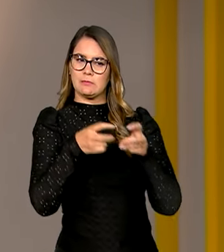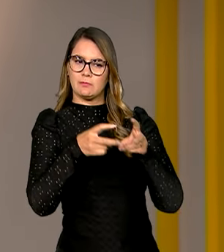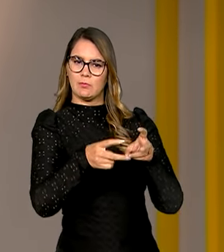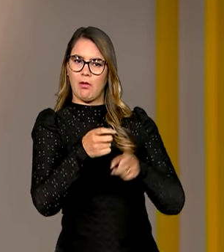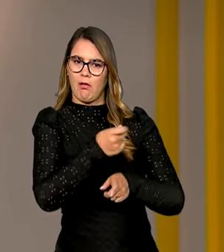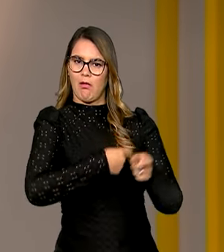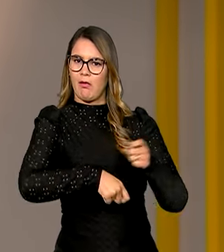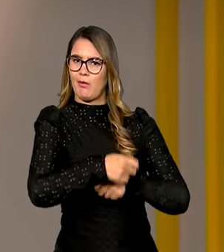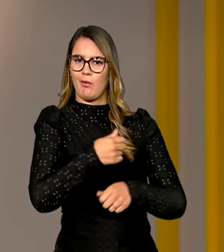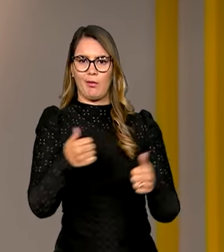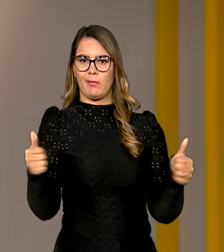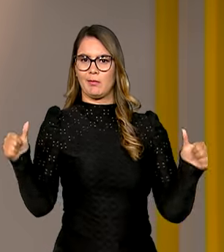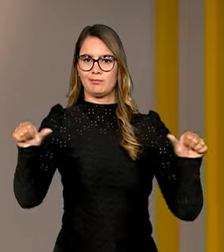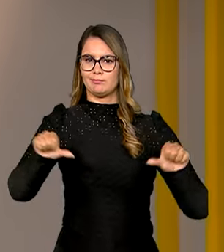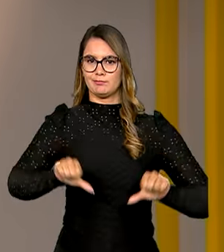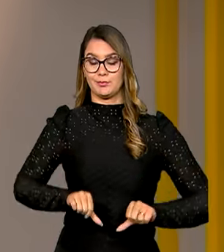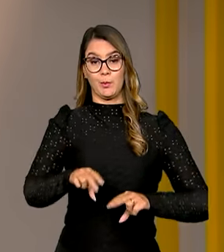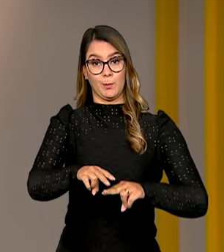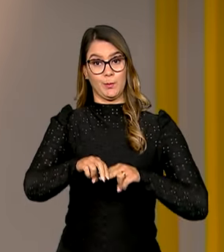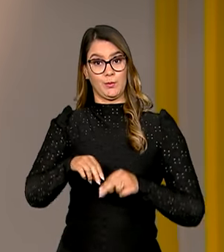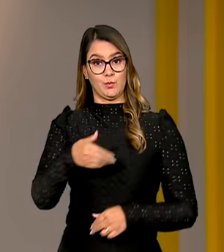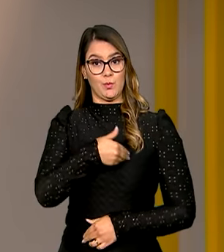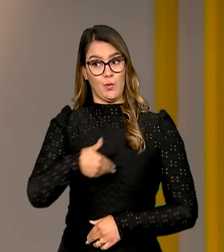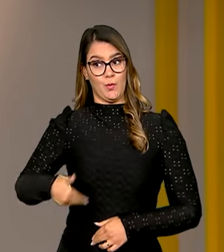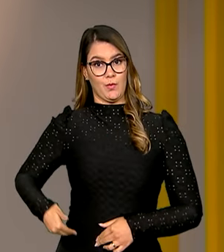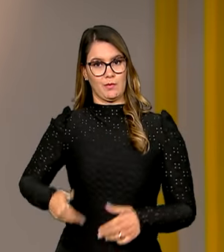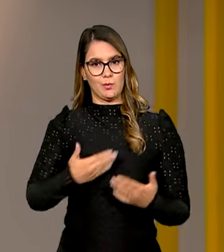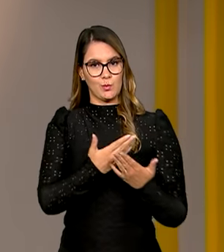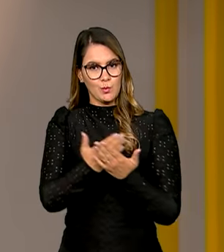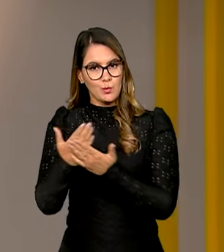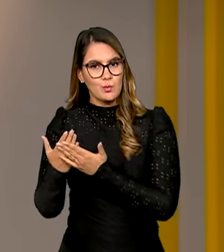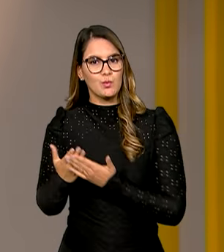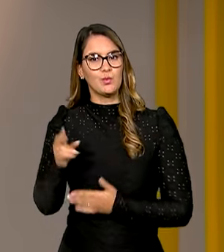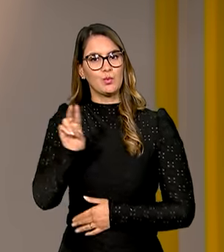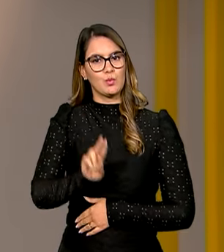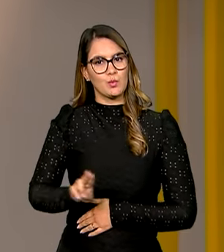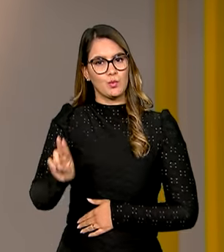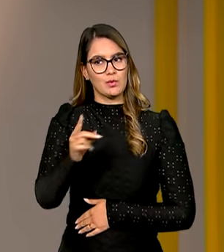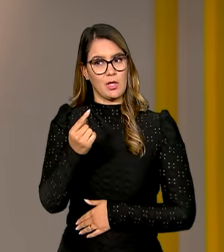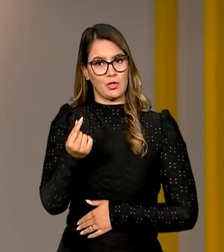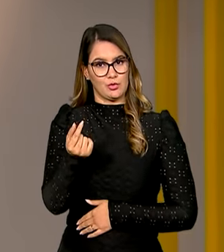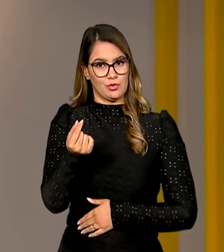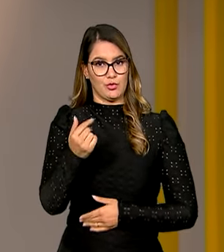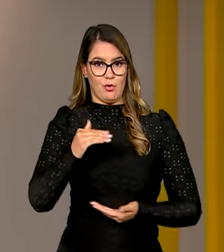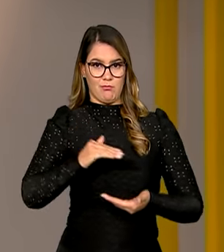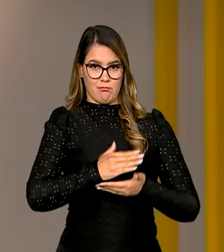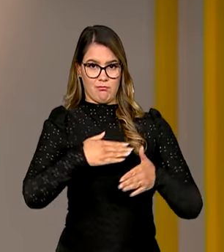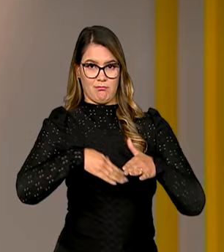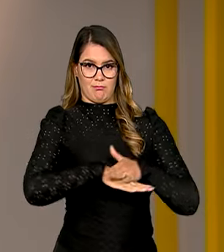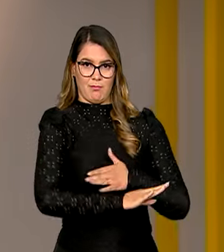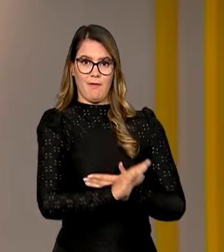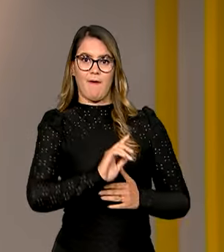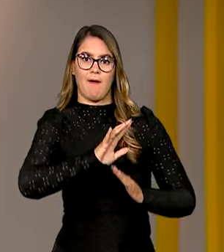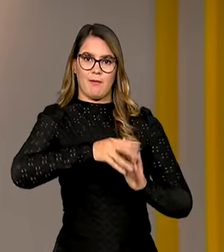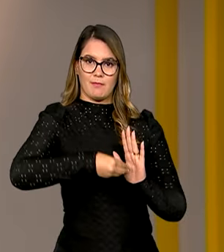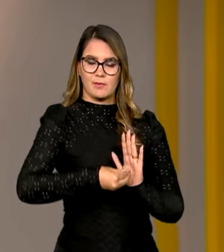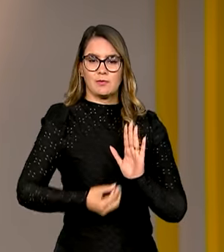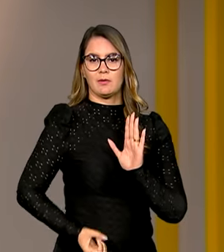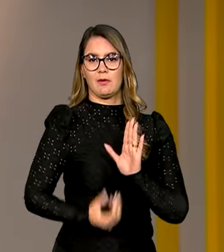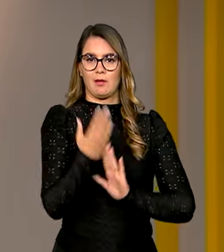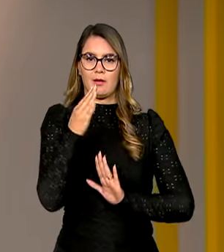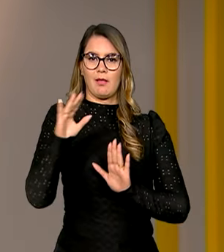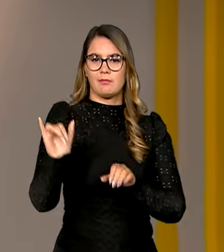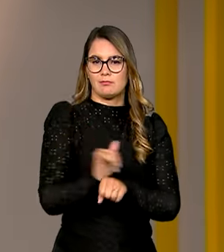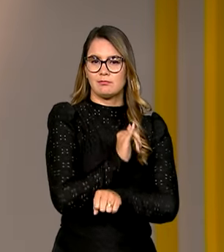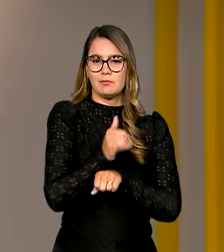desregulada. É por isso que o governo estuda utilizar recursos do Fundo Amazônia para criar planos específicos